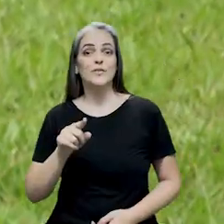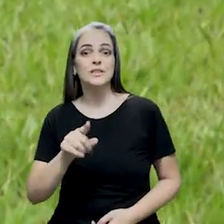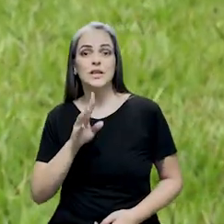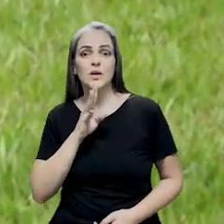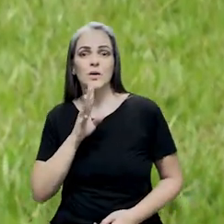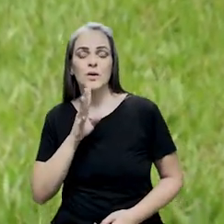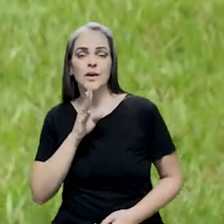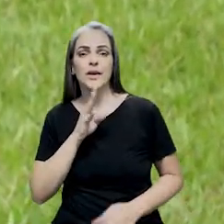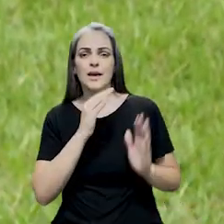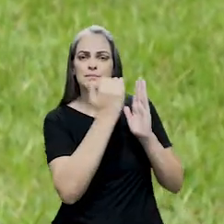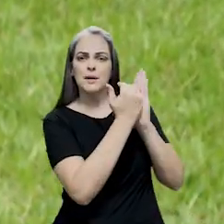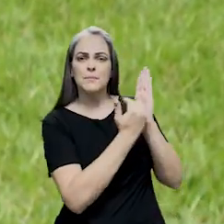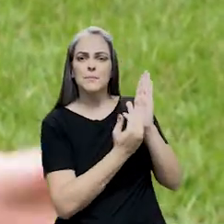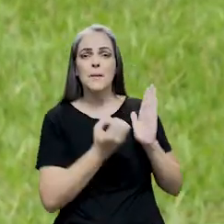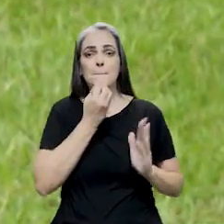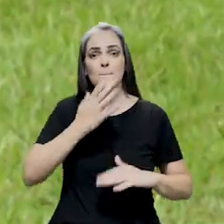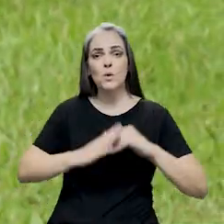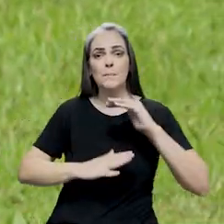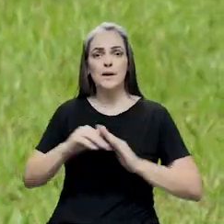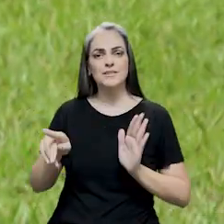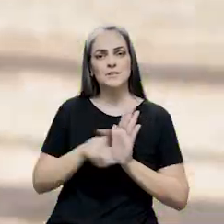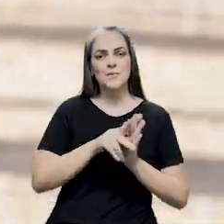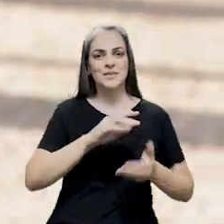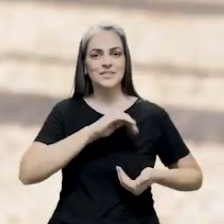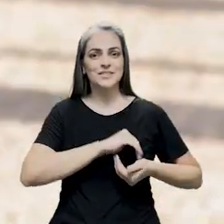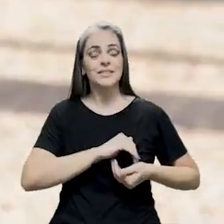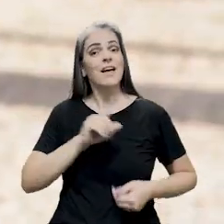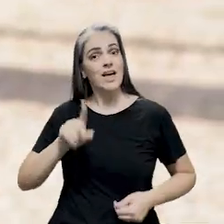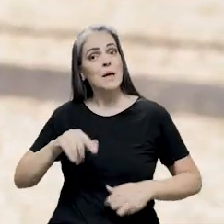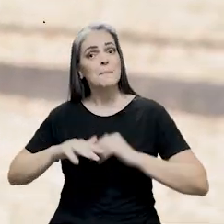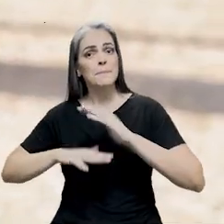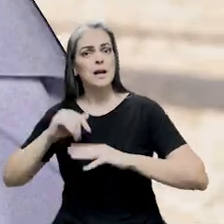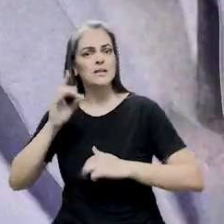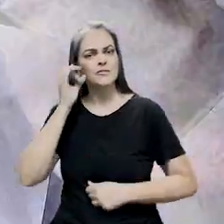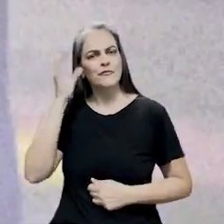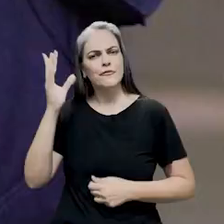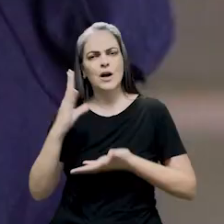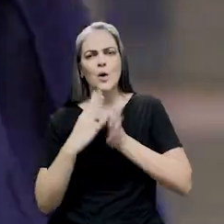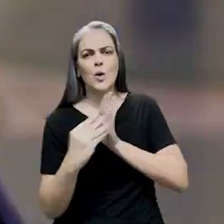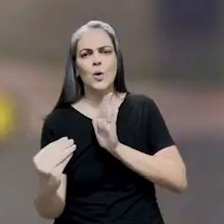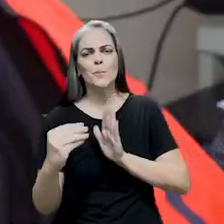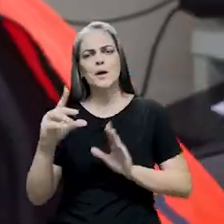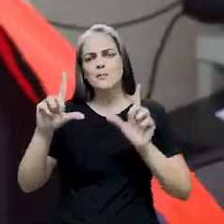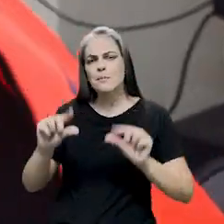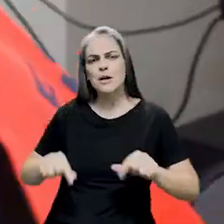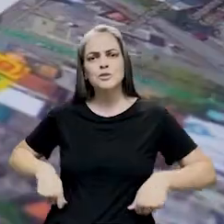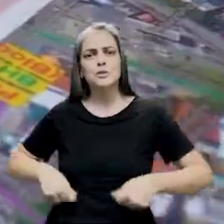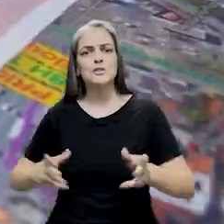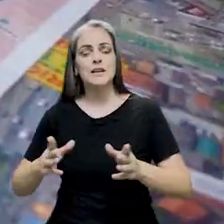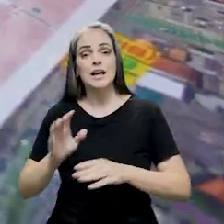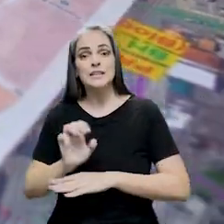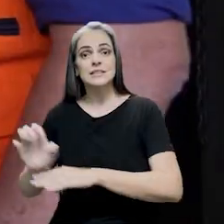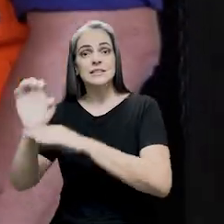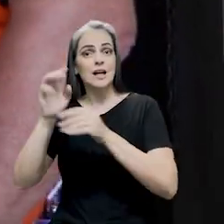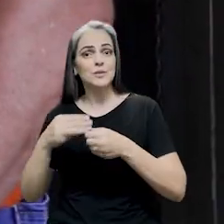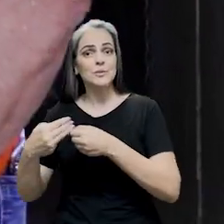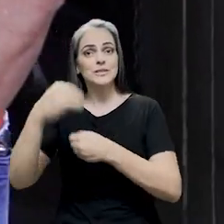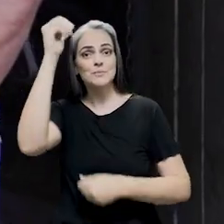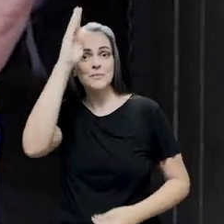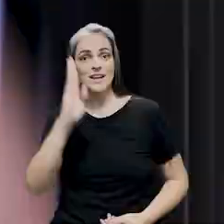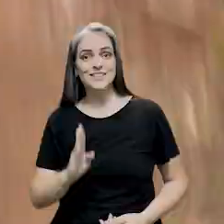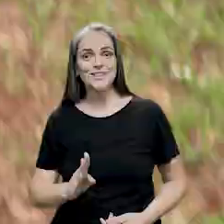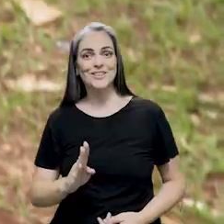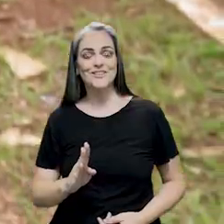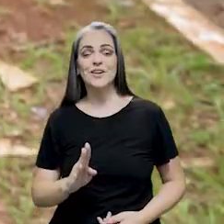Você conhece o Banco de Boas Práticas da Defesa Civil Nacional? São práticas de fácil implementação e baixo custo de estados e municípios